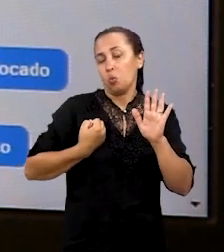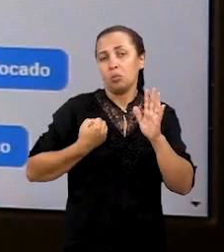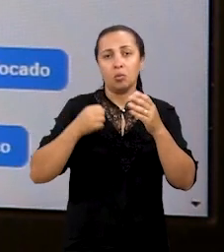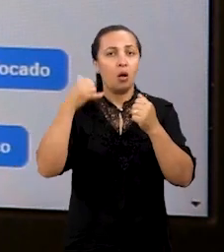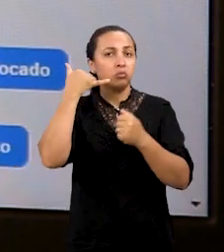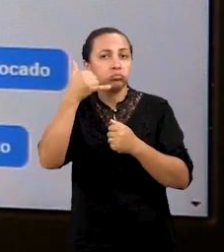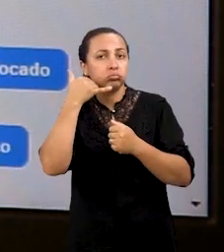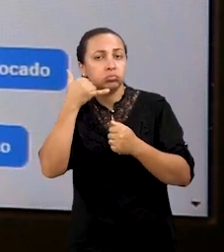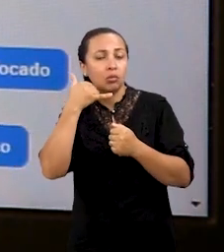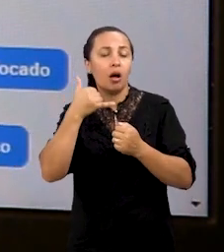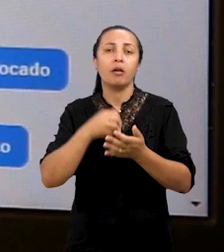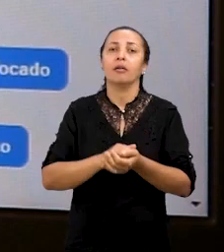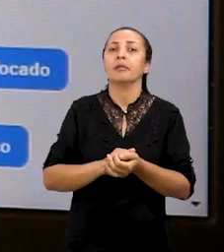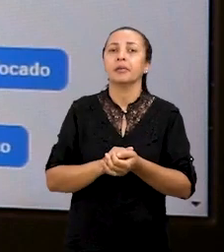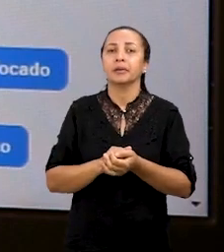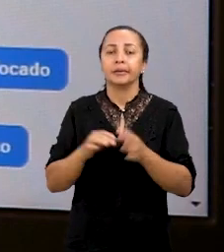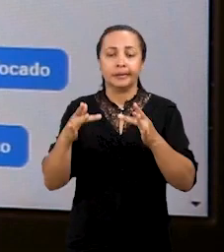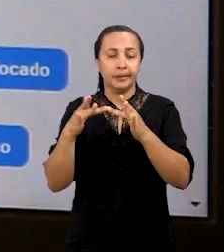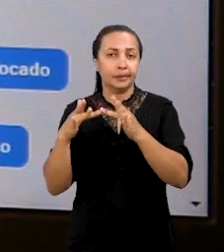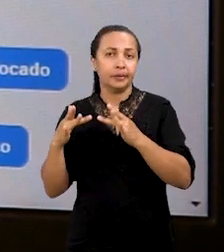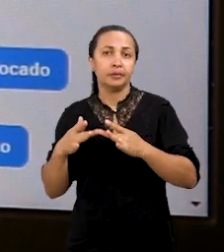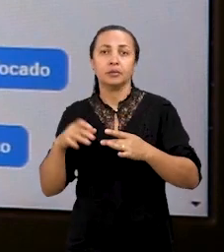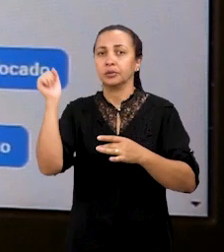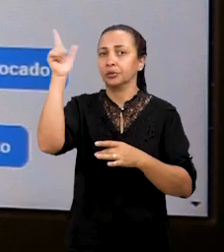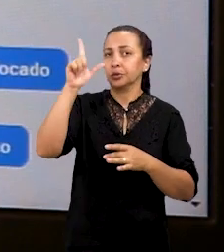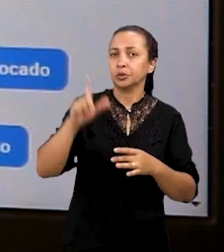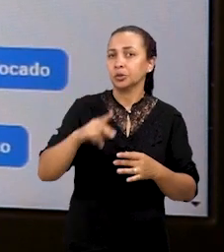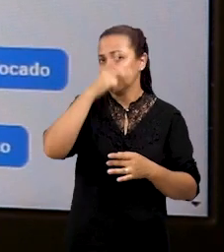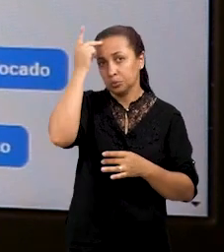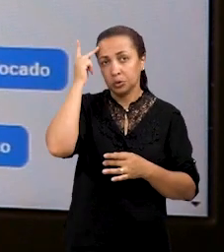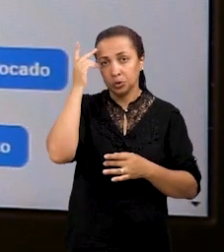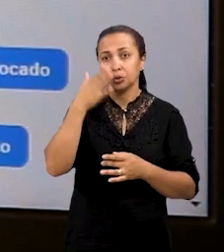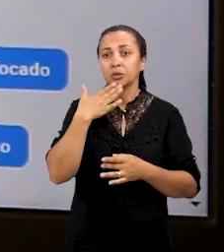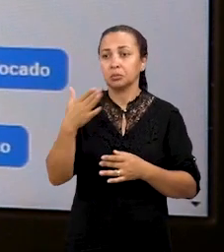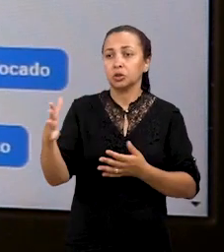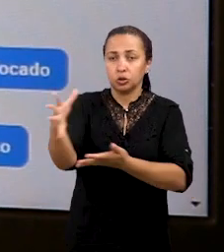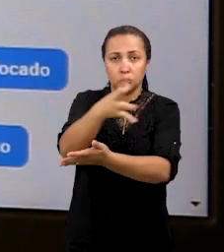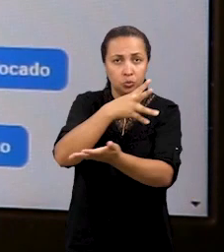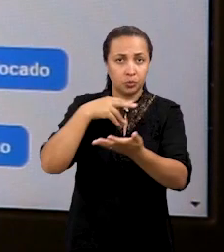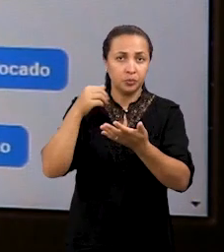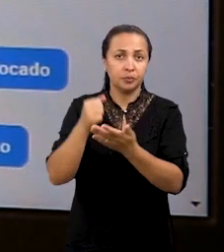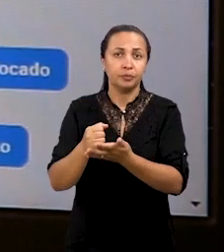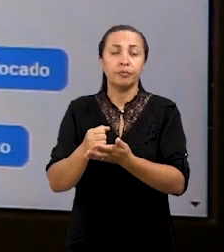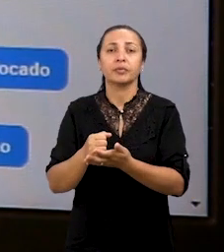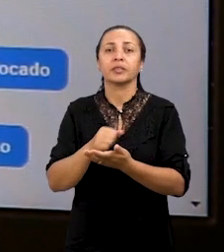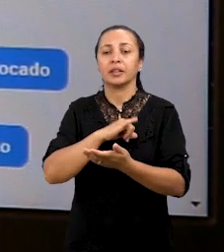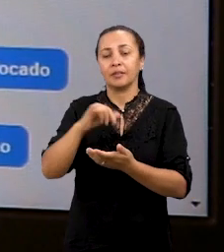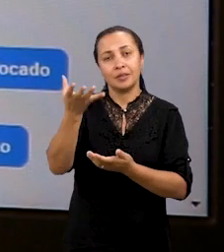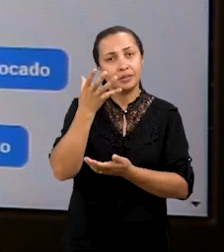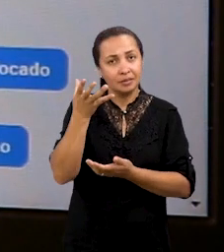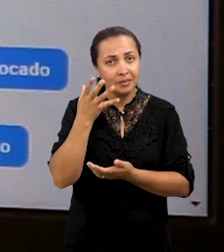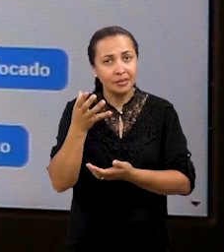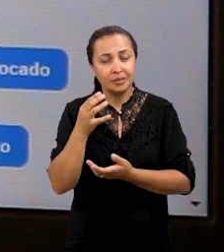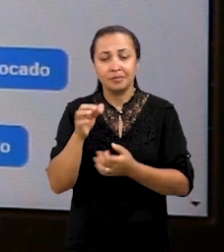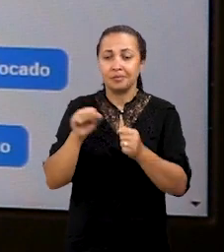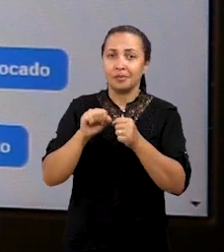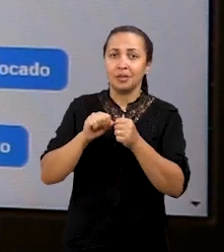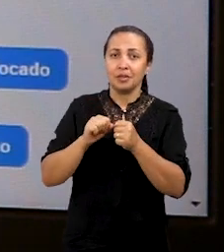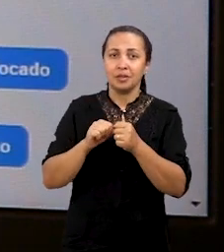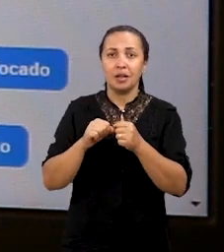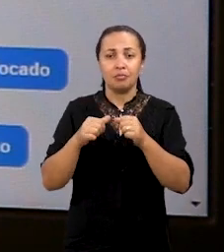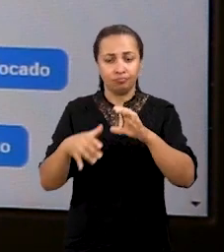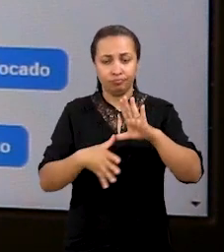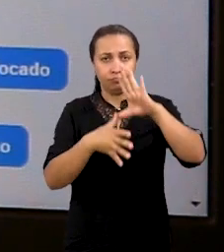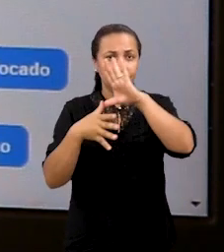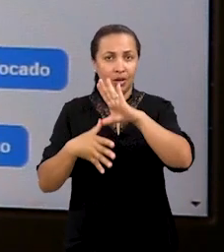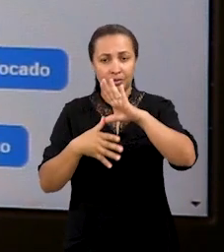telefone para contato. Em azul, são as pessoas que estão arrecadando alimentos. Se você quiser fazer uma sinalização no mapa,